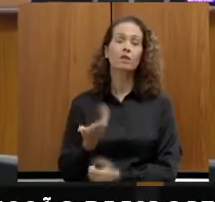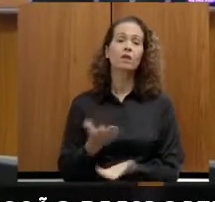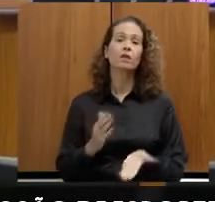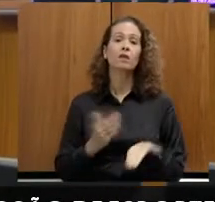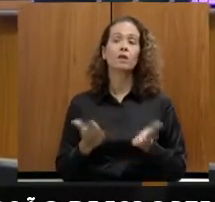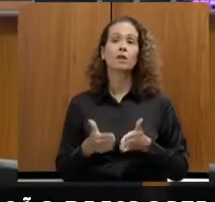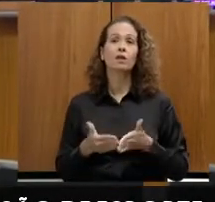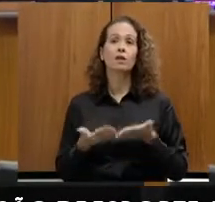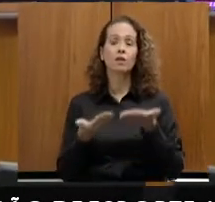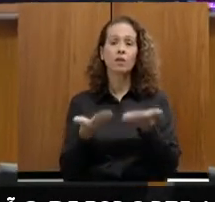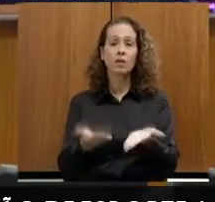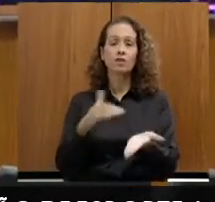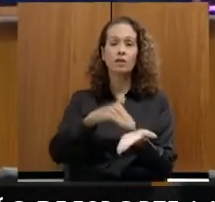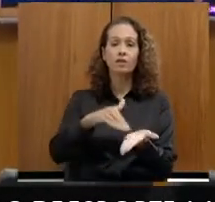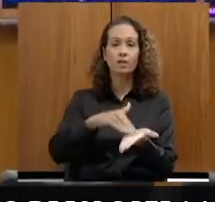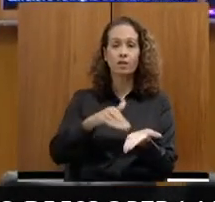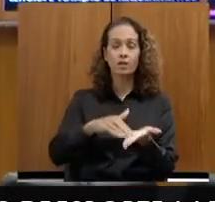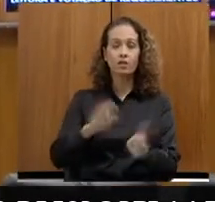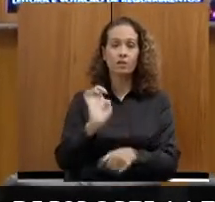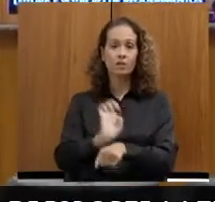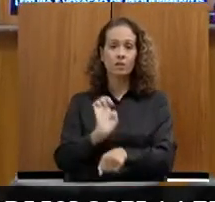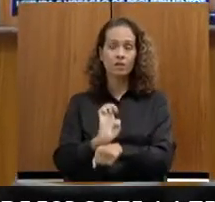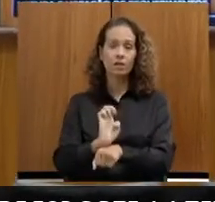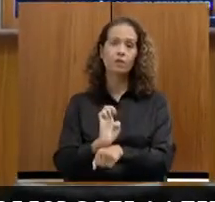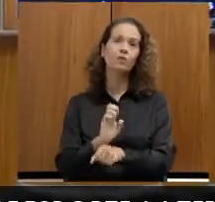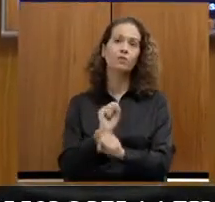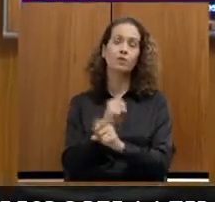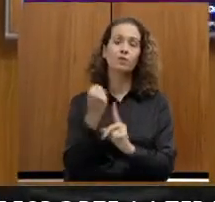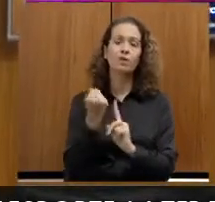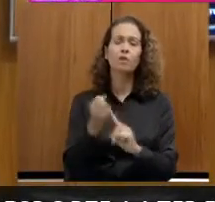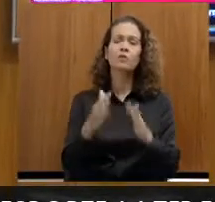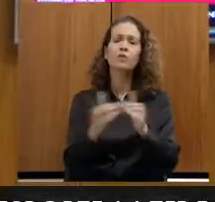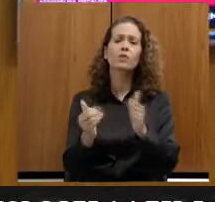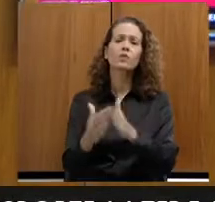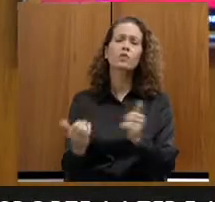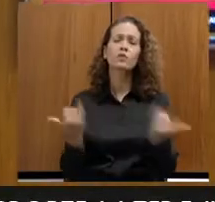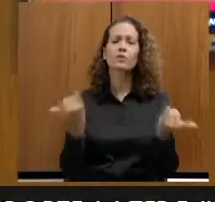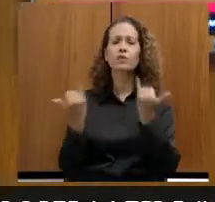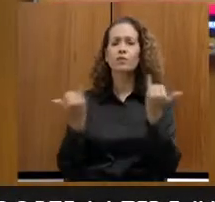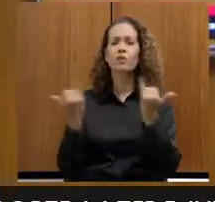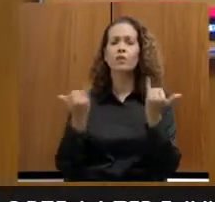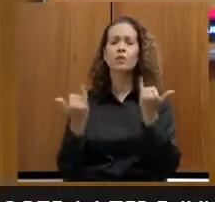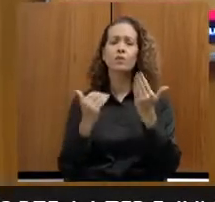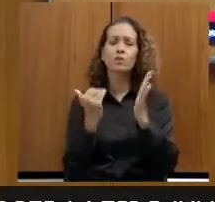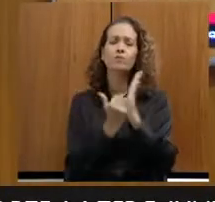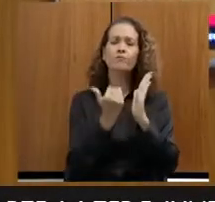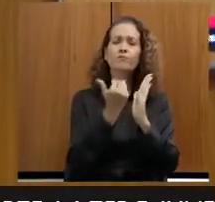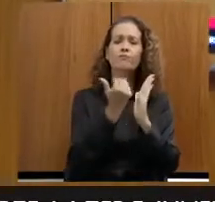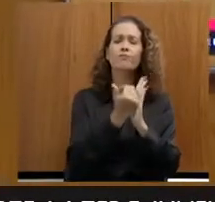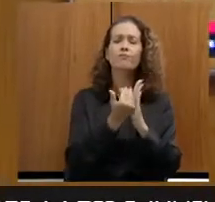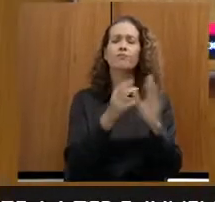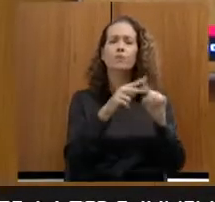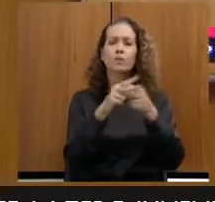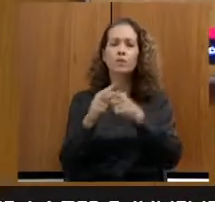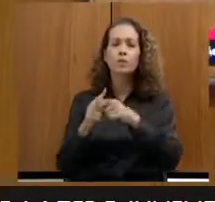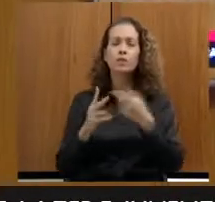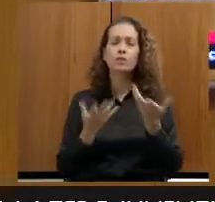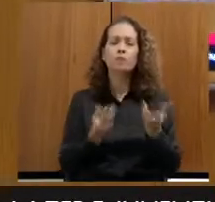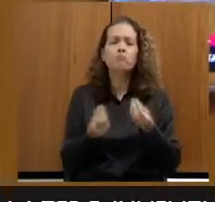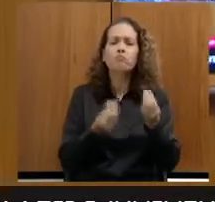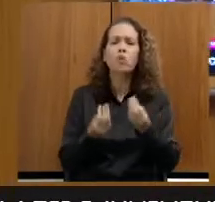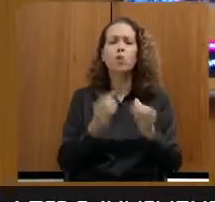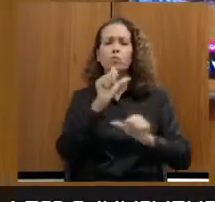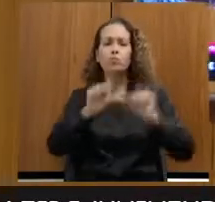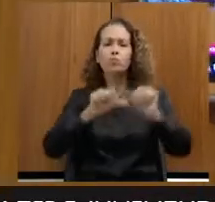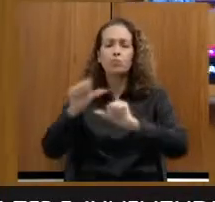Secretaria de Estado e Desenvolvimento Social pedir de informações sobre as alternativas para a manutenção da rede de atendimento